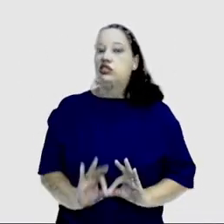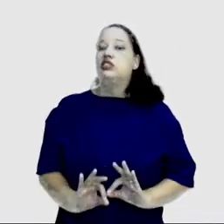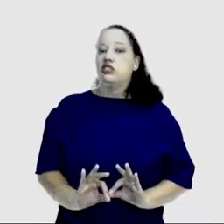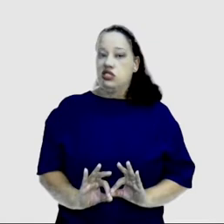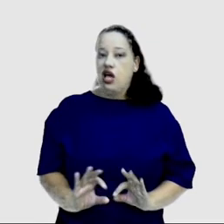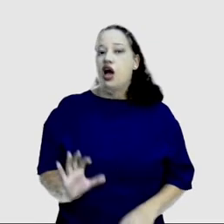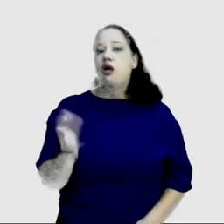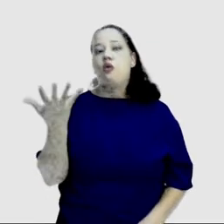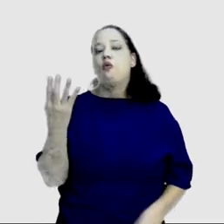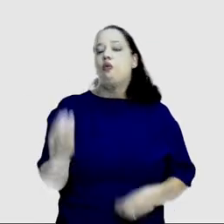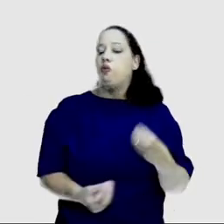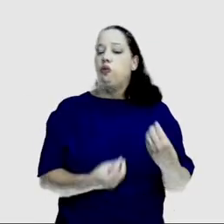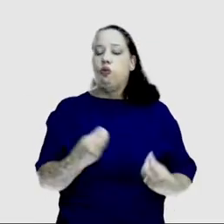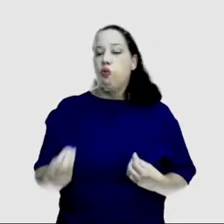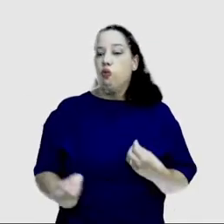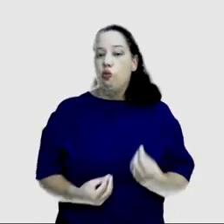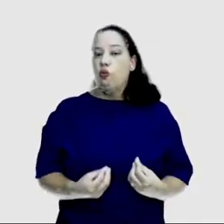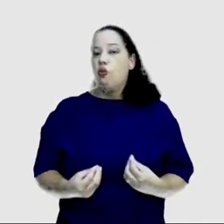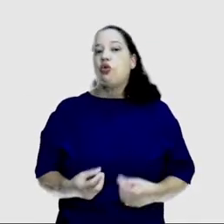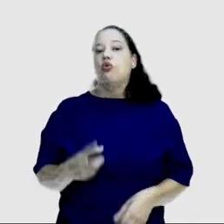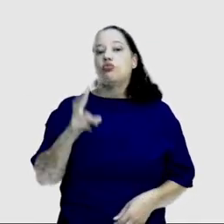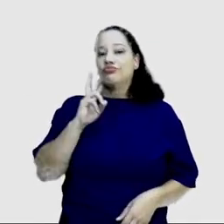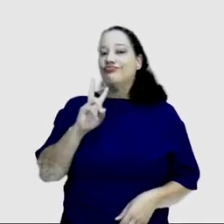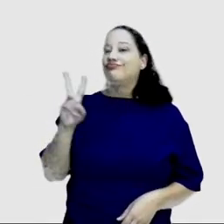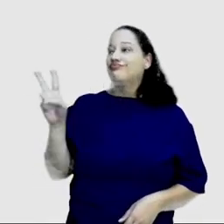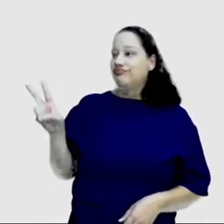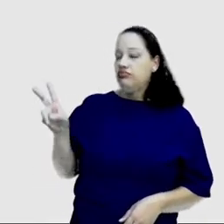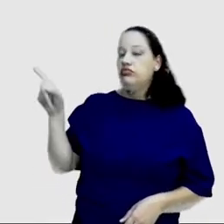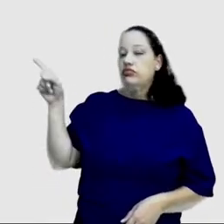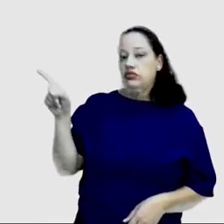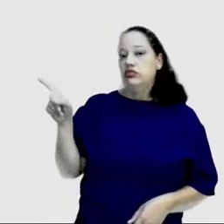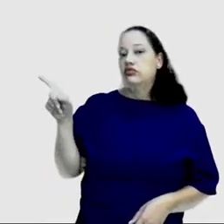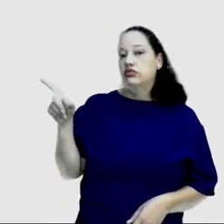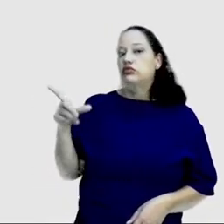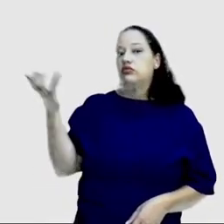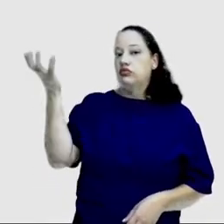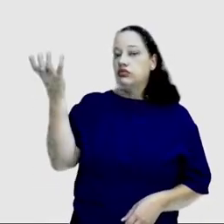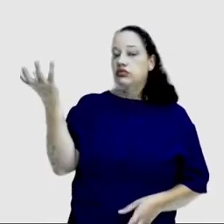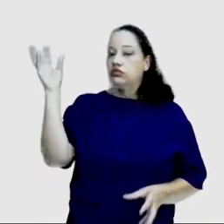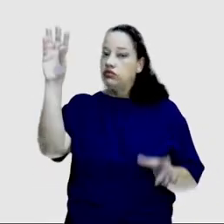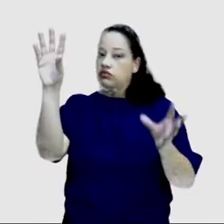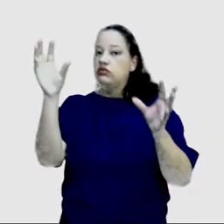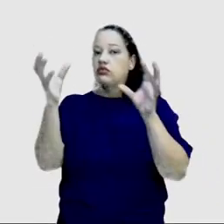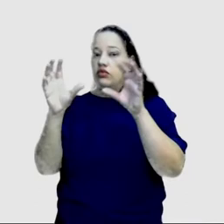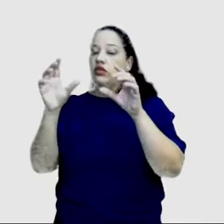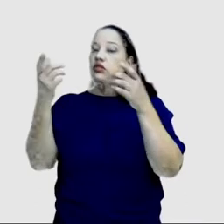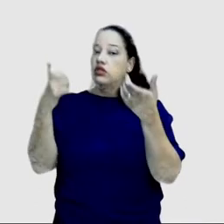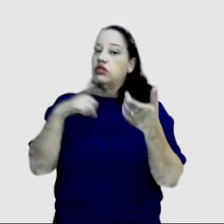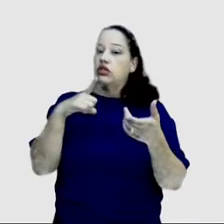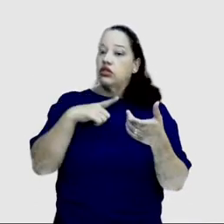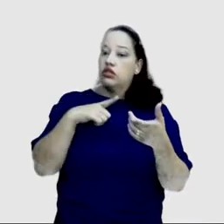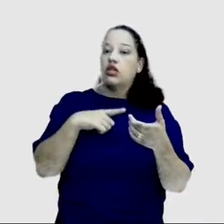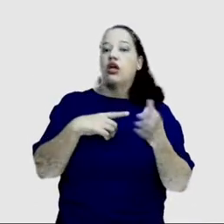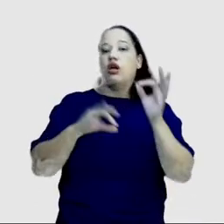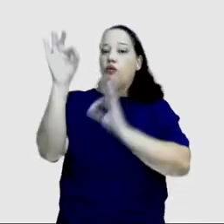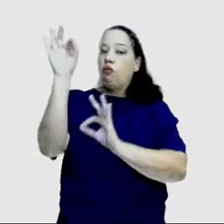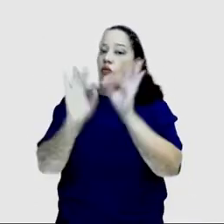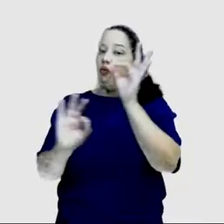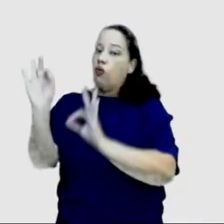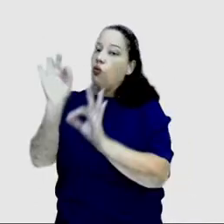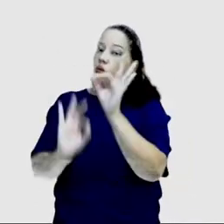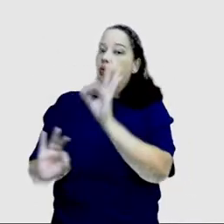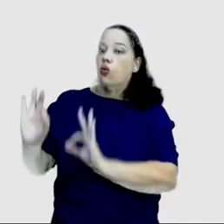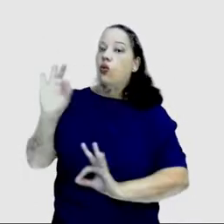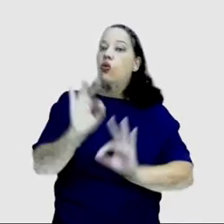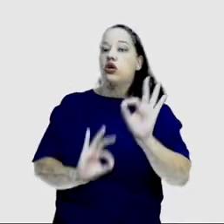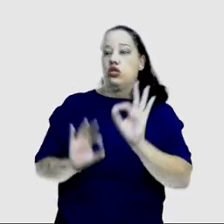caminhada da exploração. E aqui, as capitanias hereditárias determinou, com alinhamento, como se daria esse processo